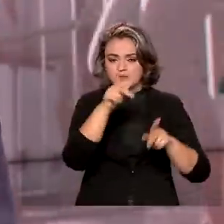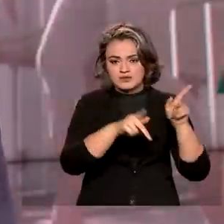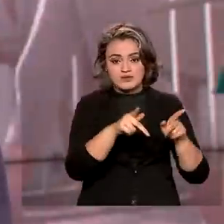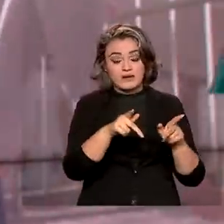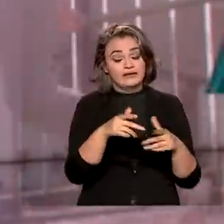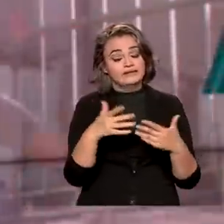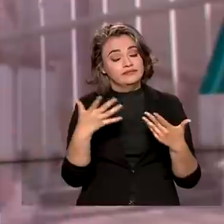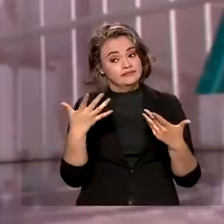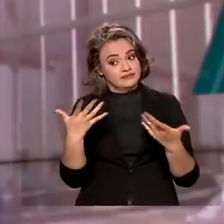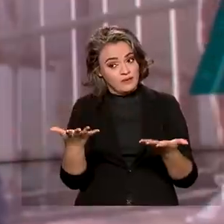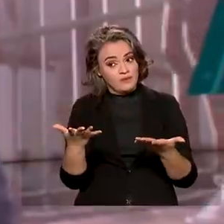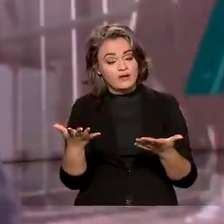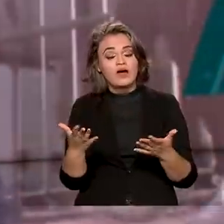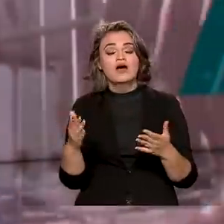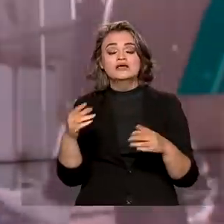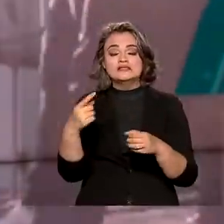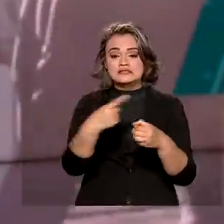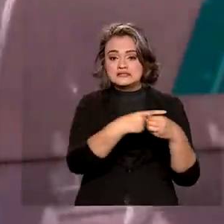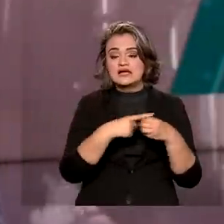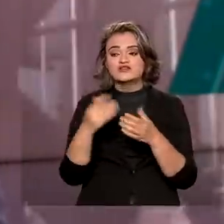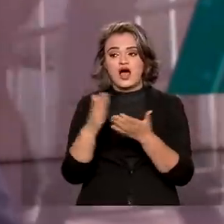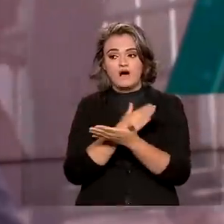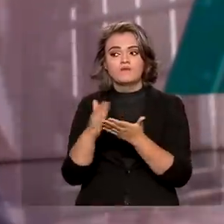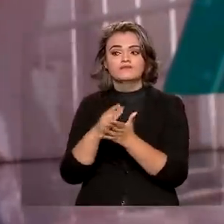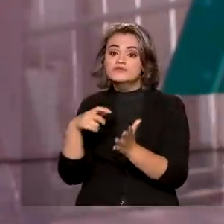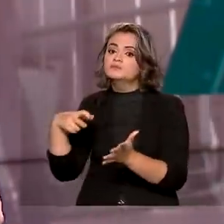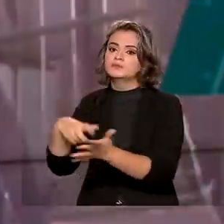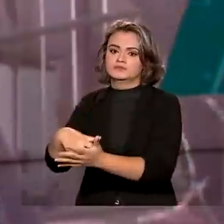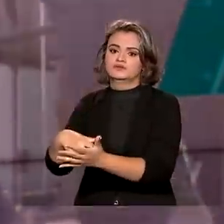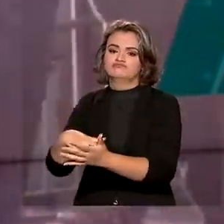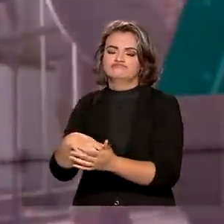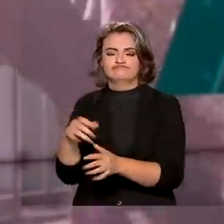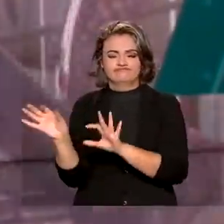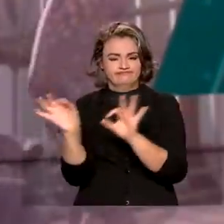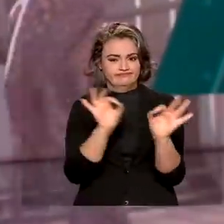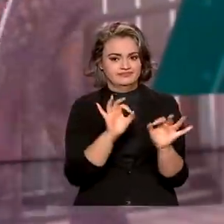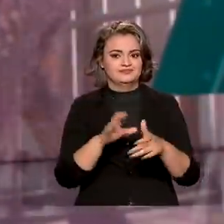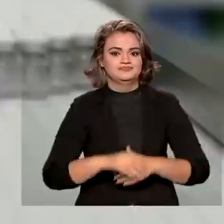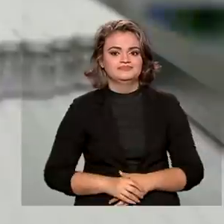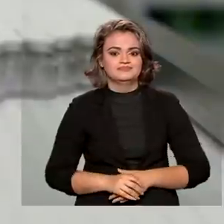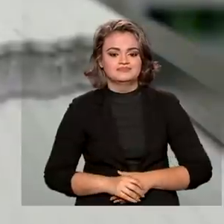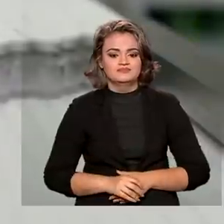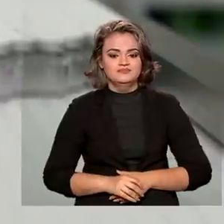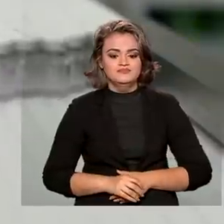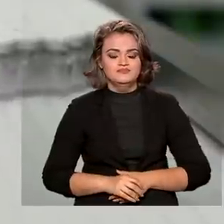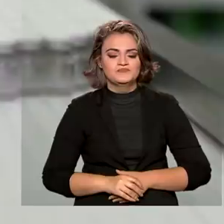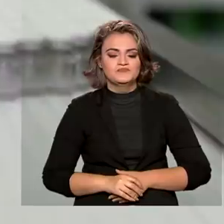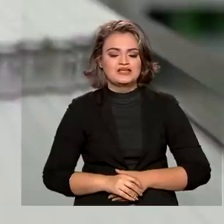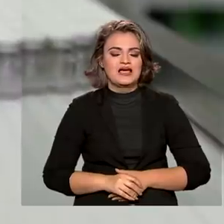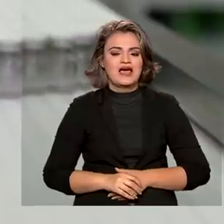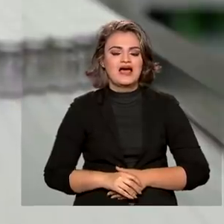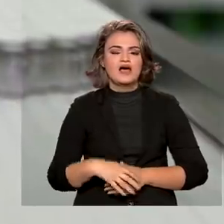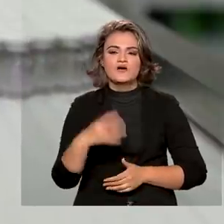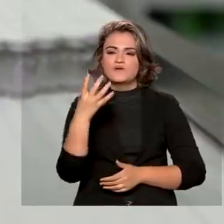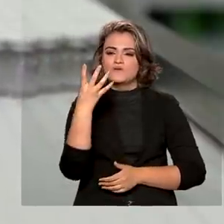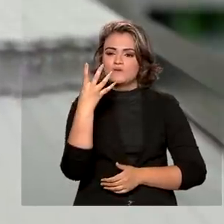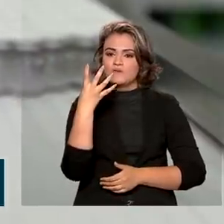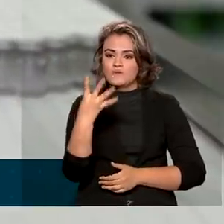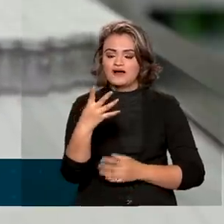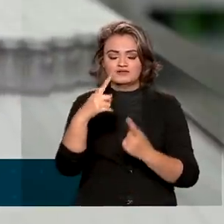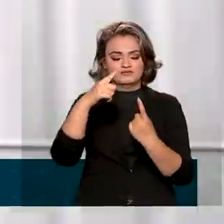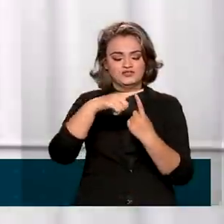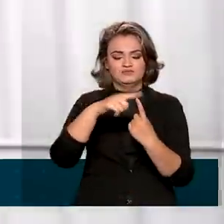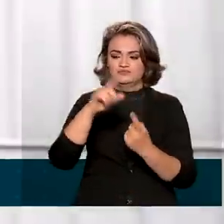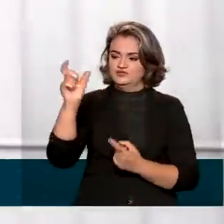Para coibir esta prática, alguns municípios adotaram uma punição. Veja na reportagem. Atualmente, quatro tipos de